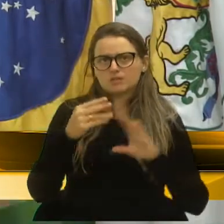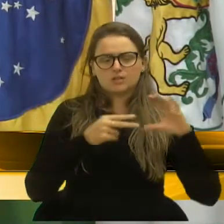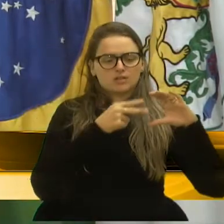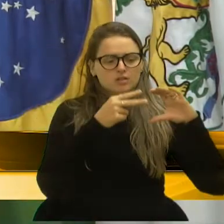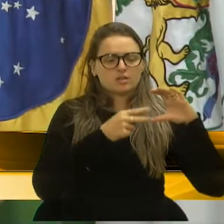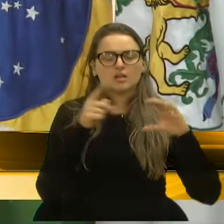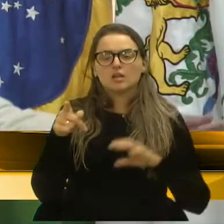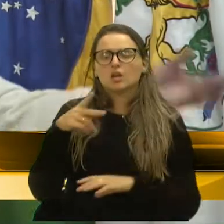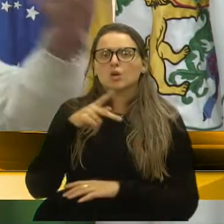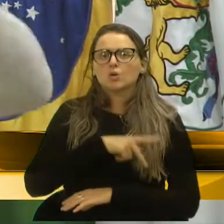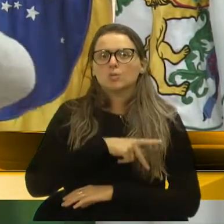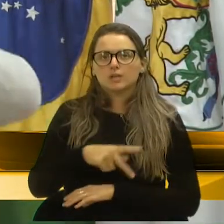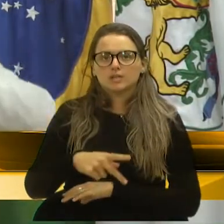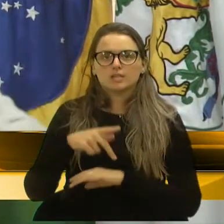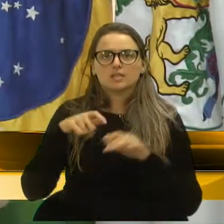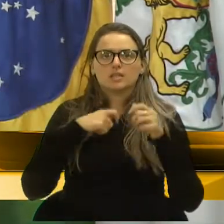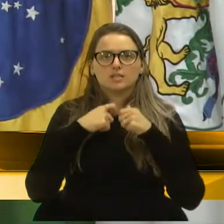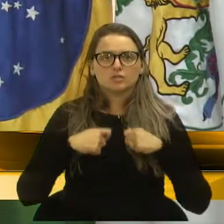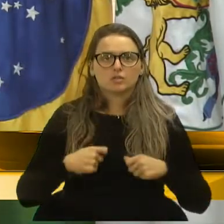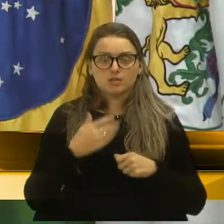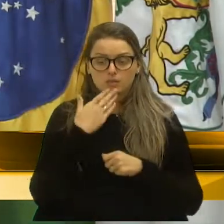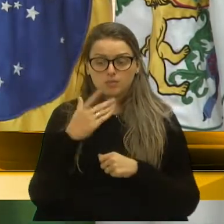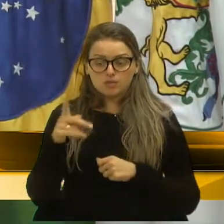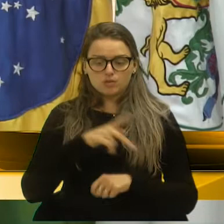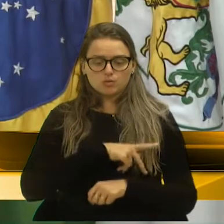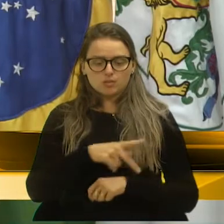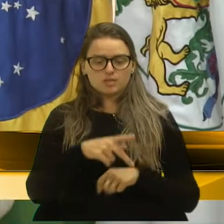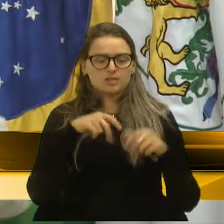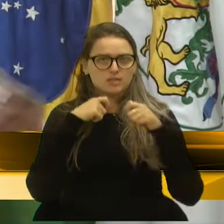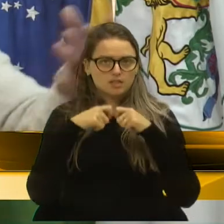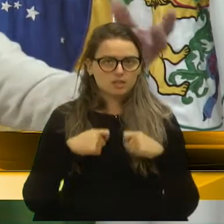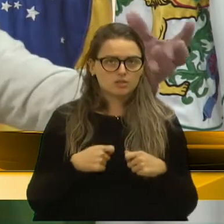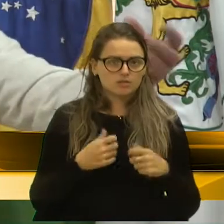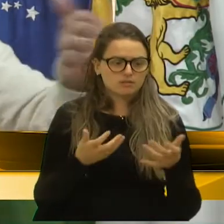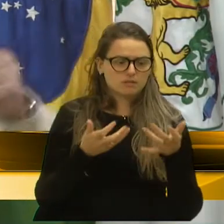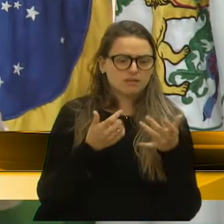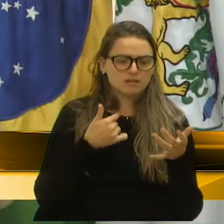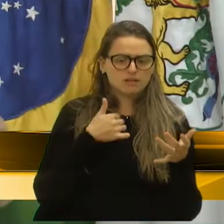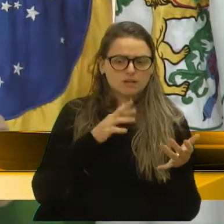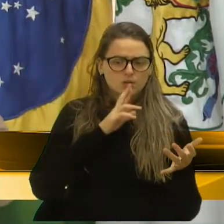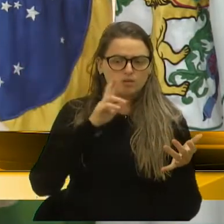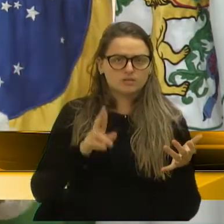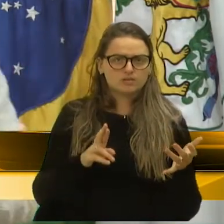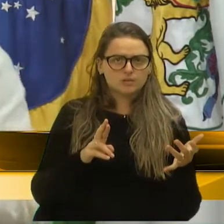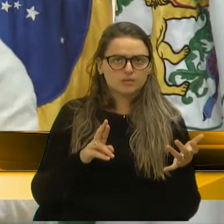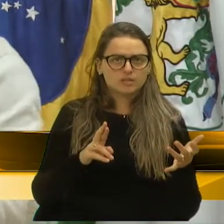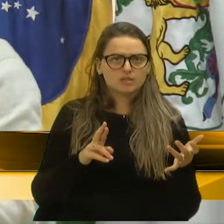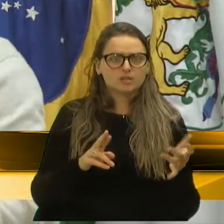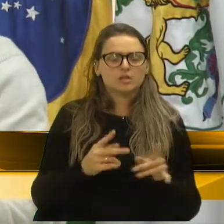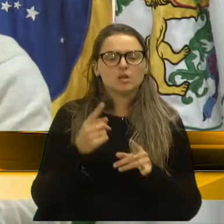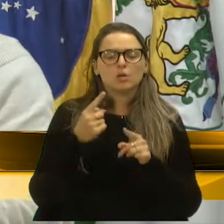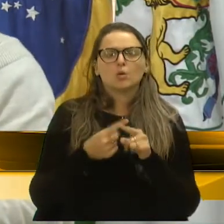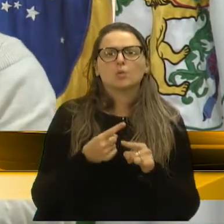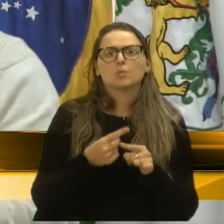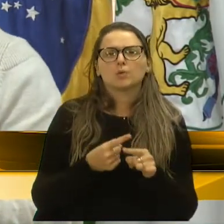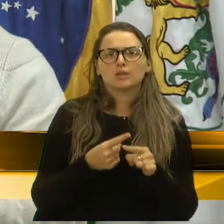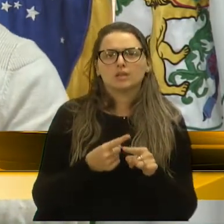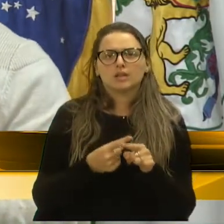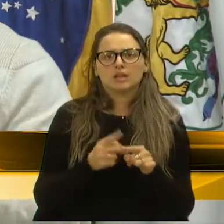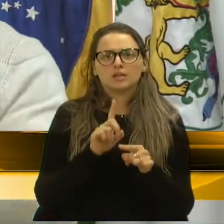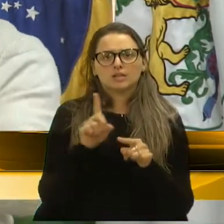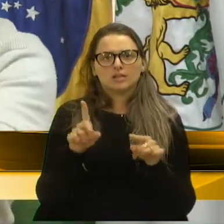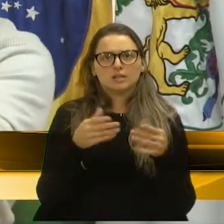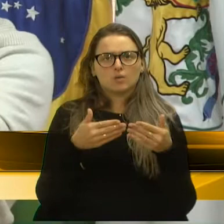o presidente Ricardo, que solicitava a sua presença, e querendo que eu responda o porquê que não é